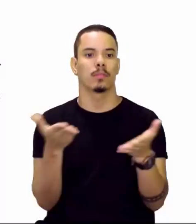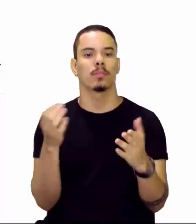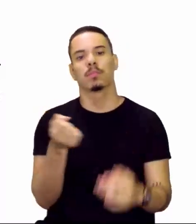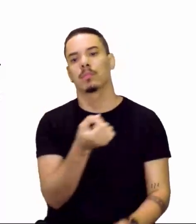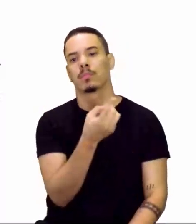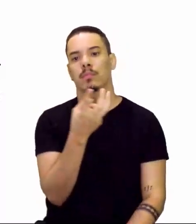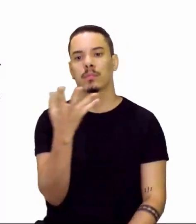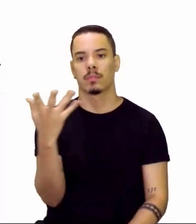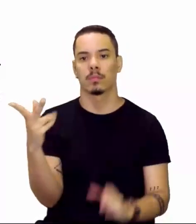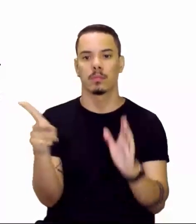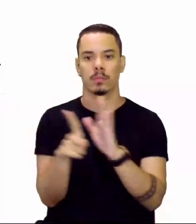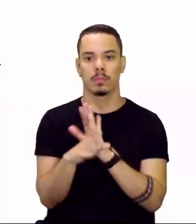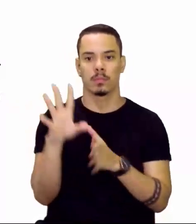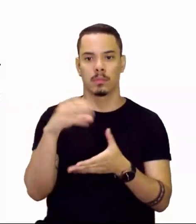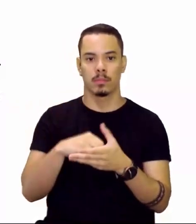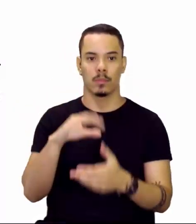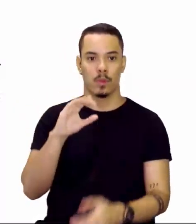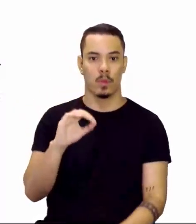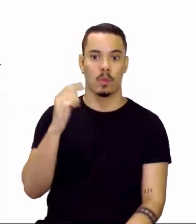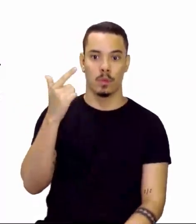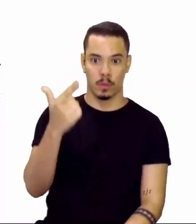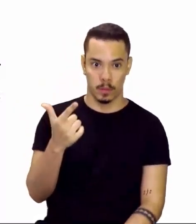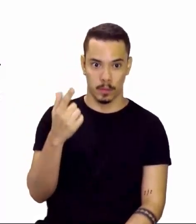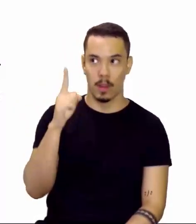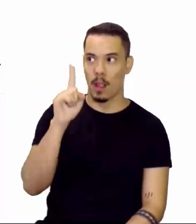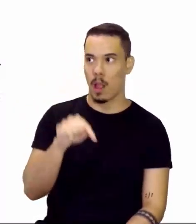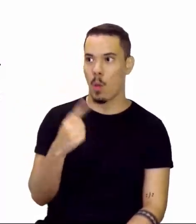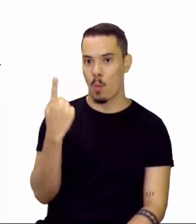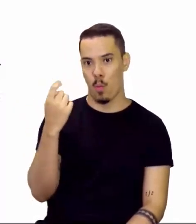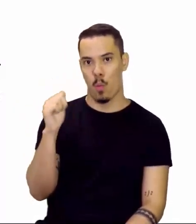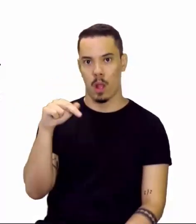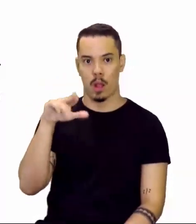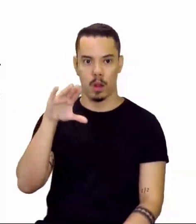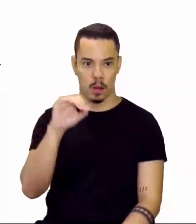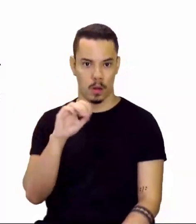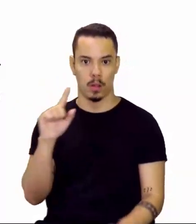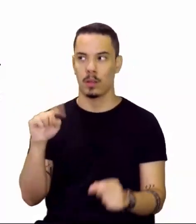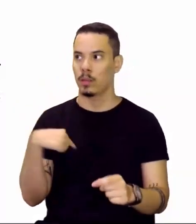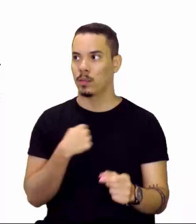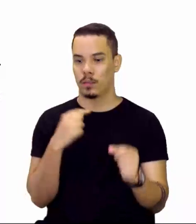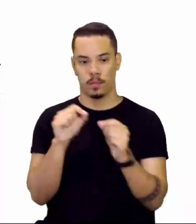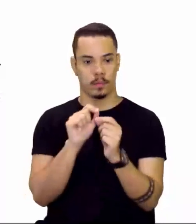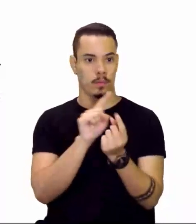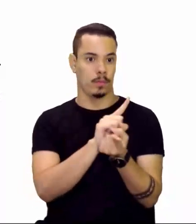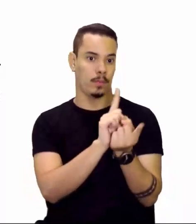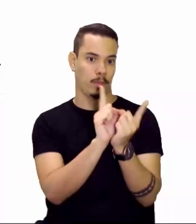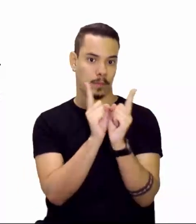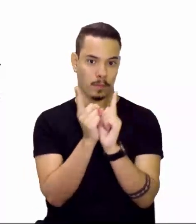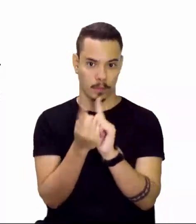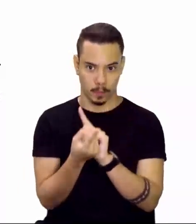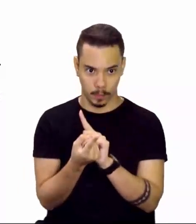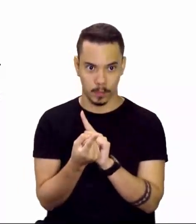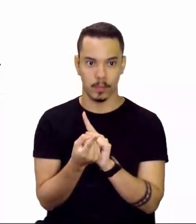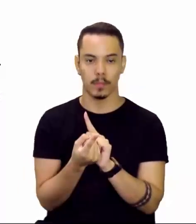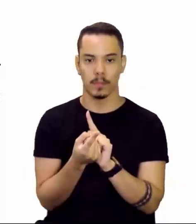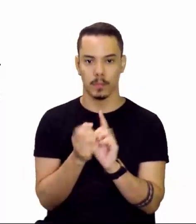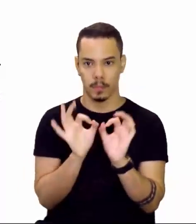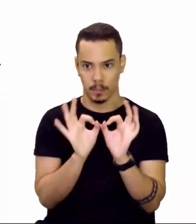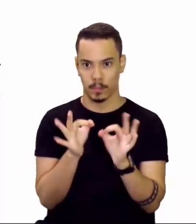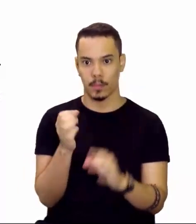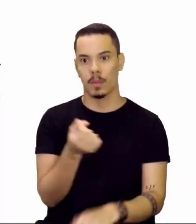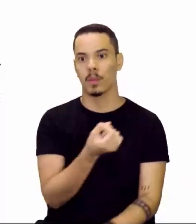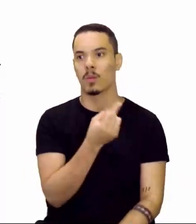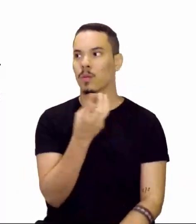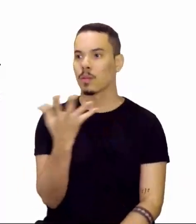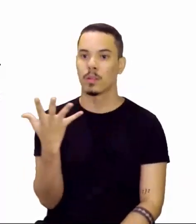elétrons para o oxigênio. Como ele é um ânion, nós vamos fazer o inverso. Nós vamos pegar a quantidade de prótons que ele tem,